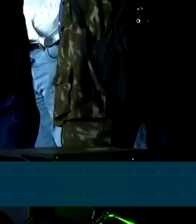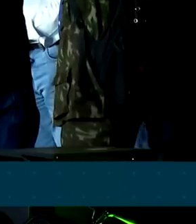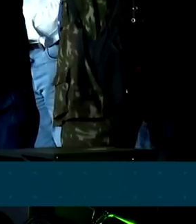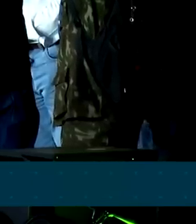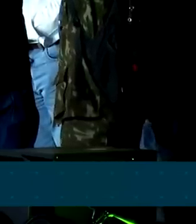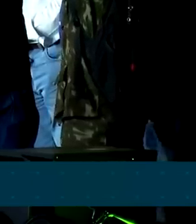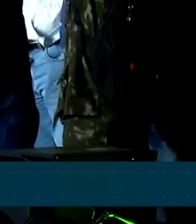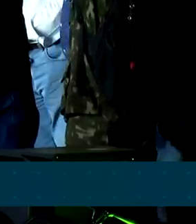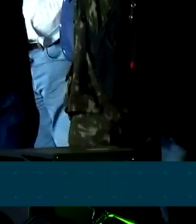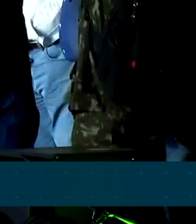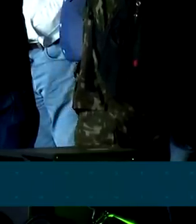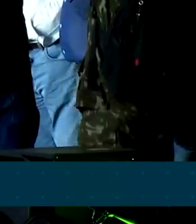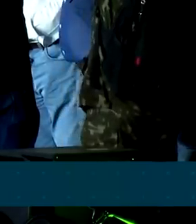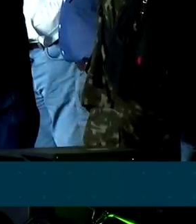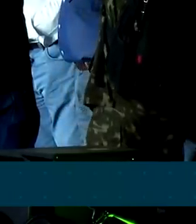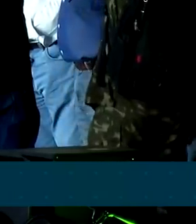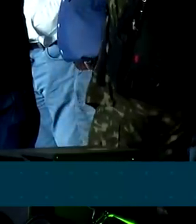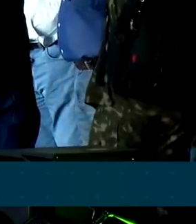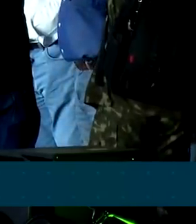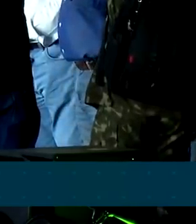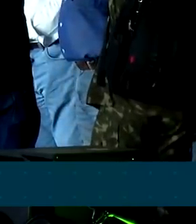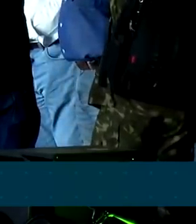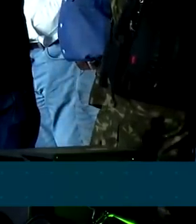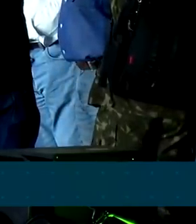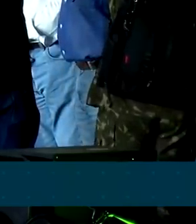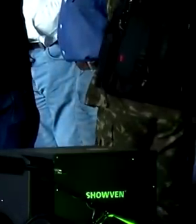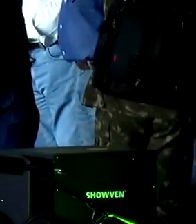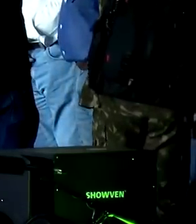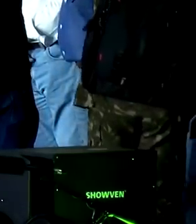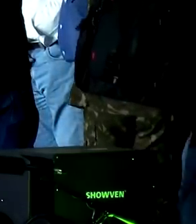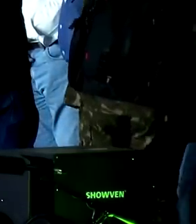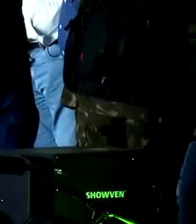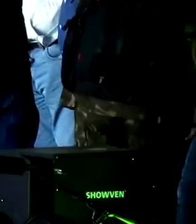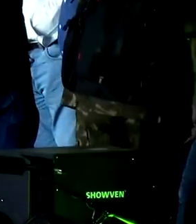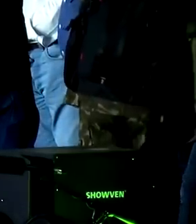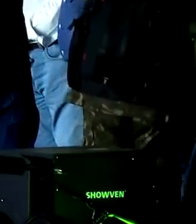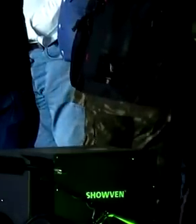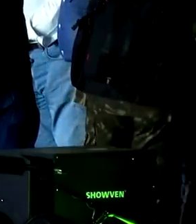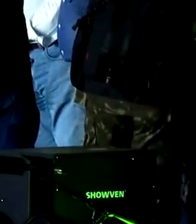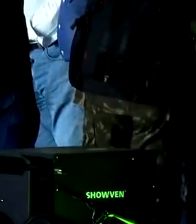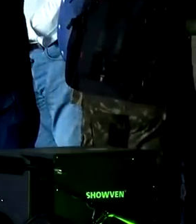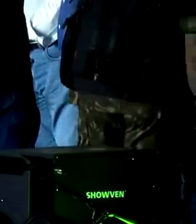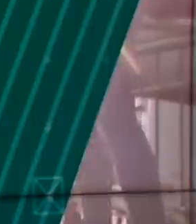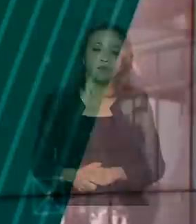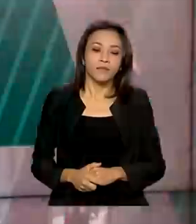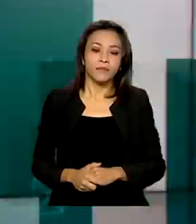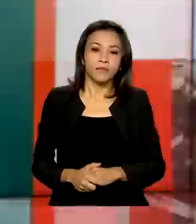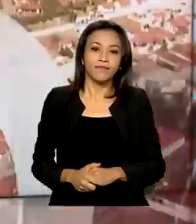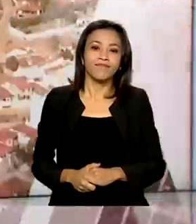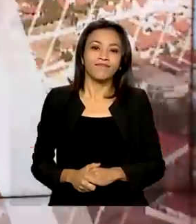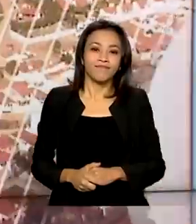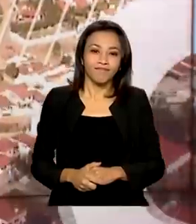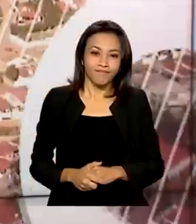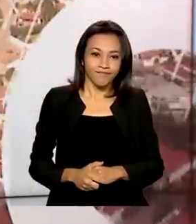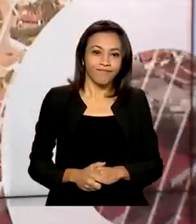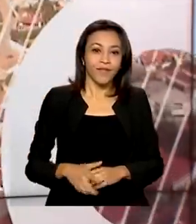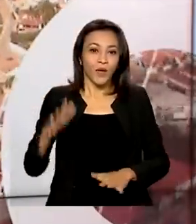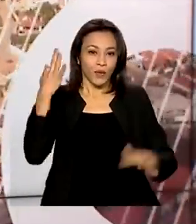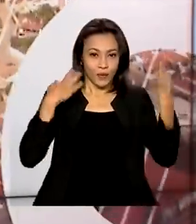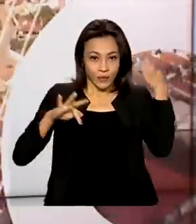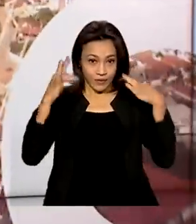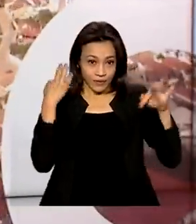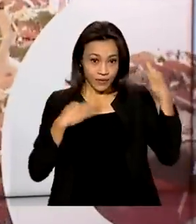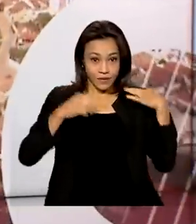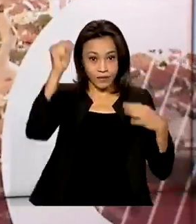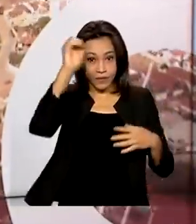vocês garantem, alimento para mais de um bilhão de pessoas pelo mundo. O turismo